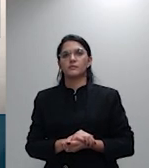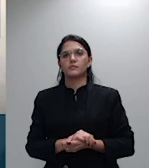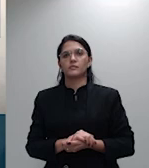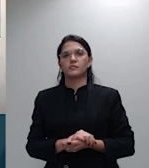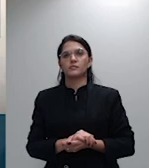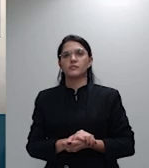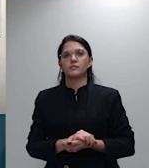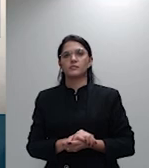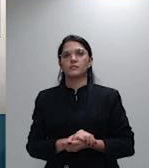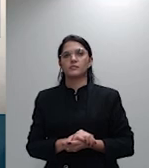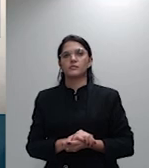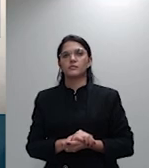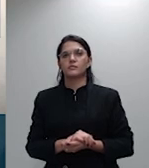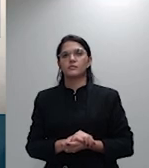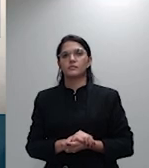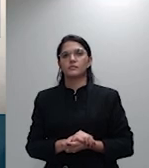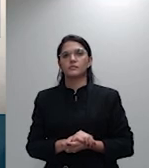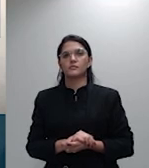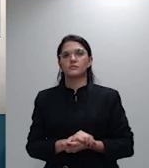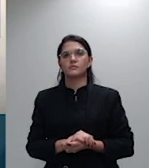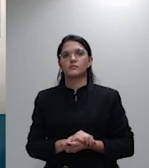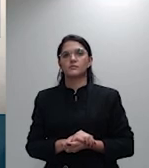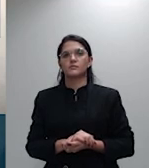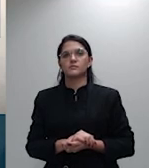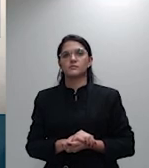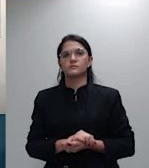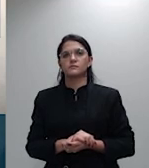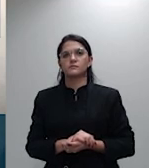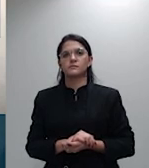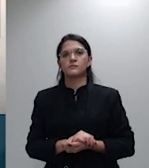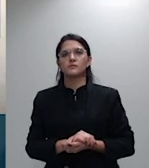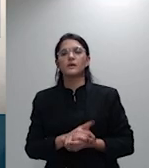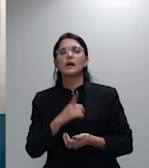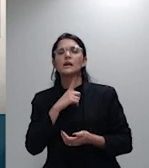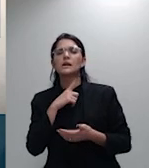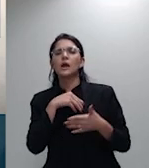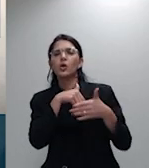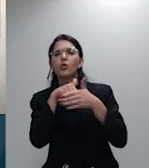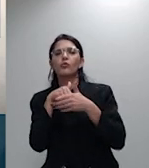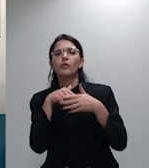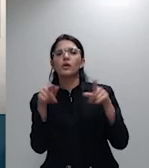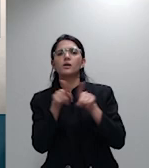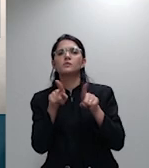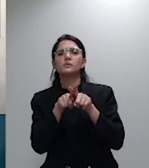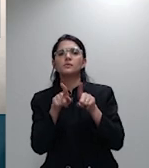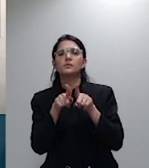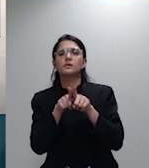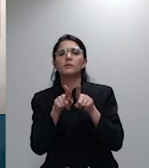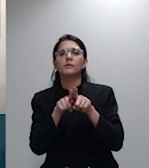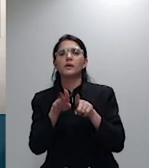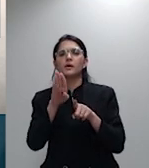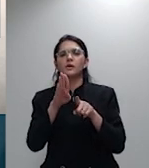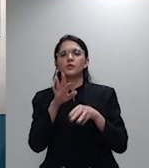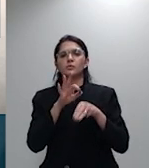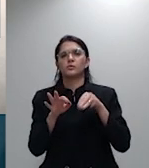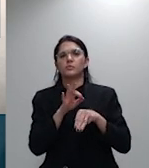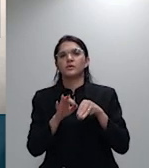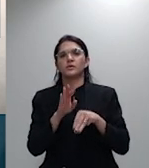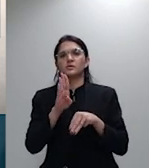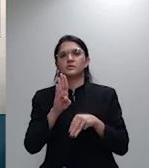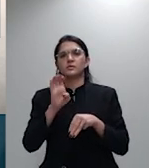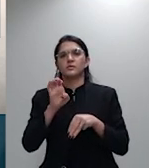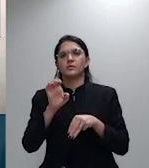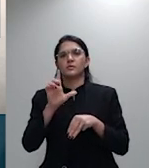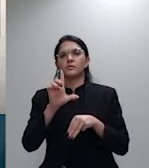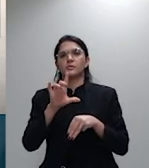há um voto também do ministro Belize acompanhando a revisão o ministro Belize já votou